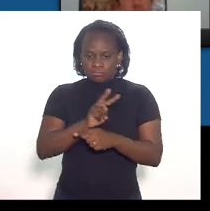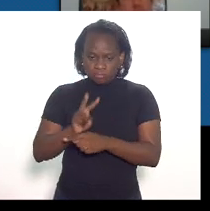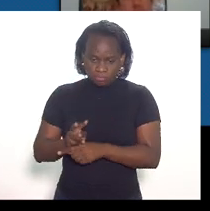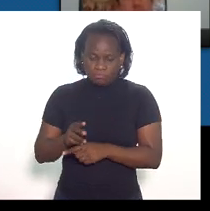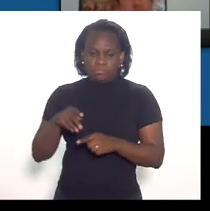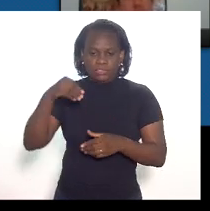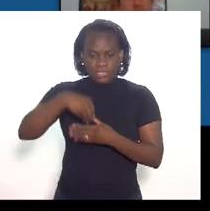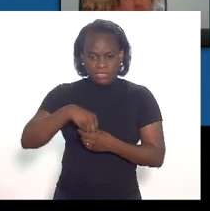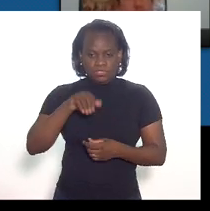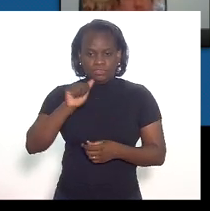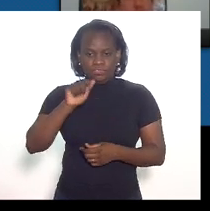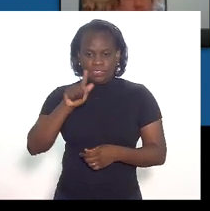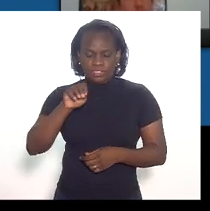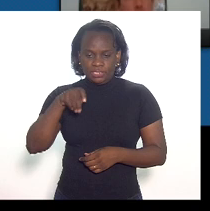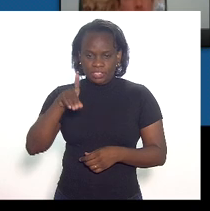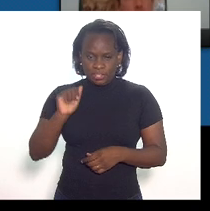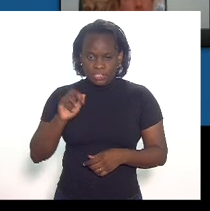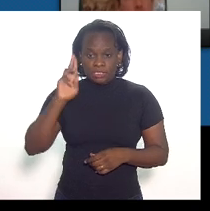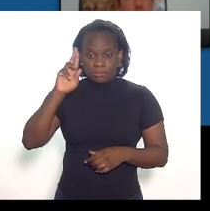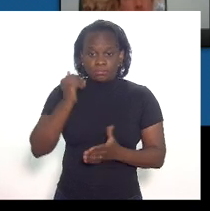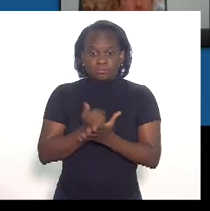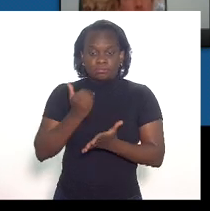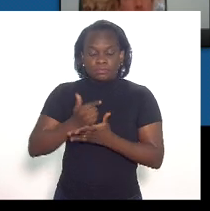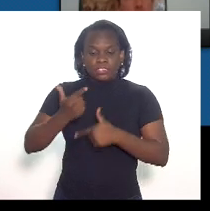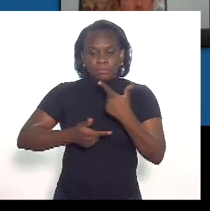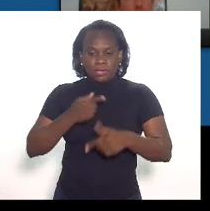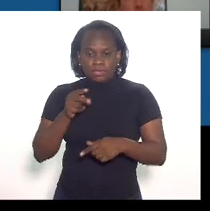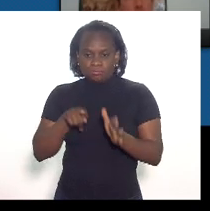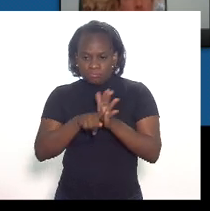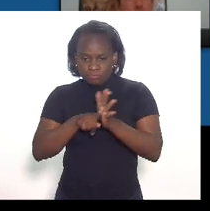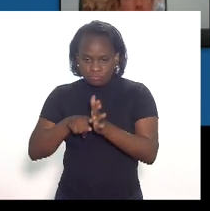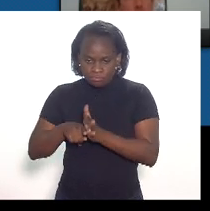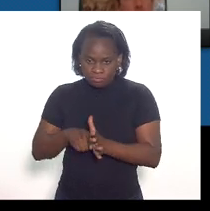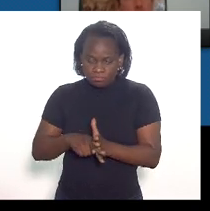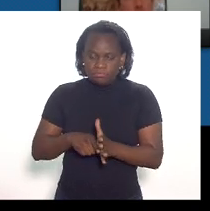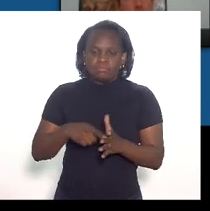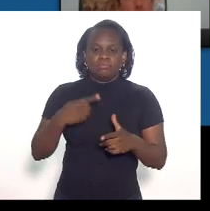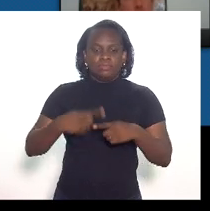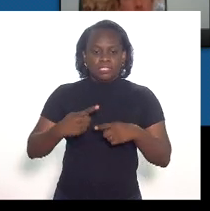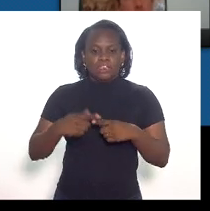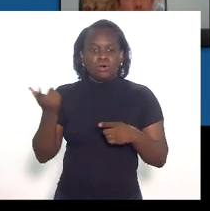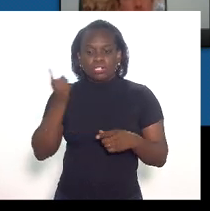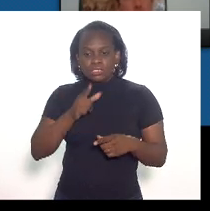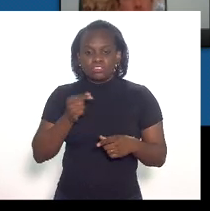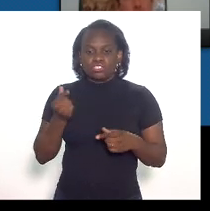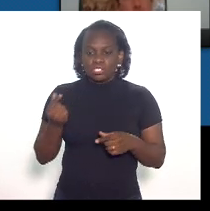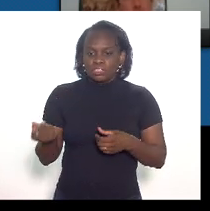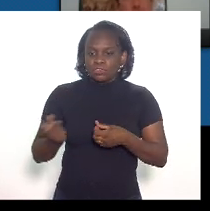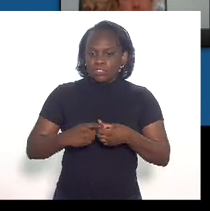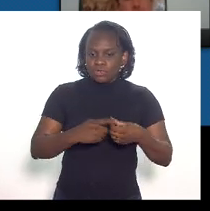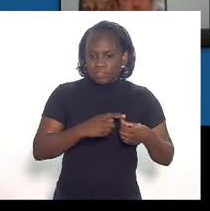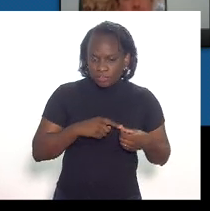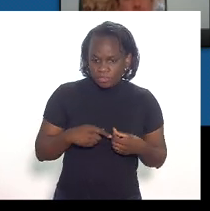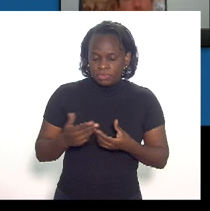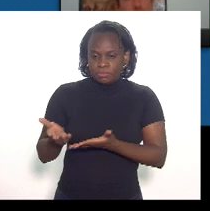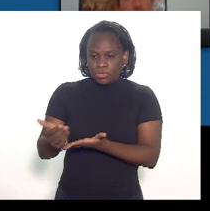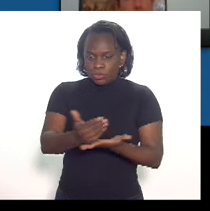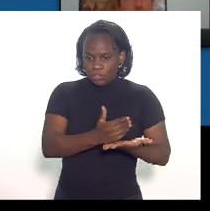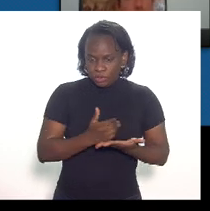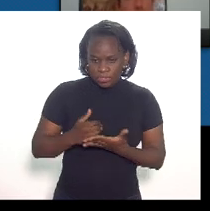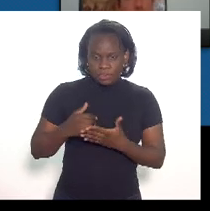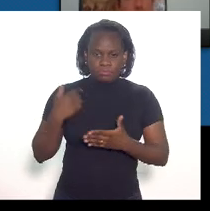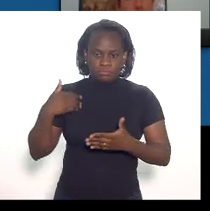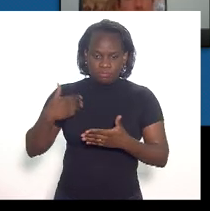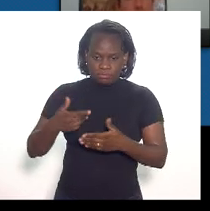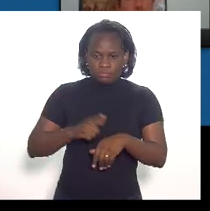reforçando aí esse trabalho de fiscalização, que é o que tem feito a diferença nessa recuperação da arrecadação nesses últimos tempos.